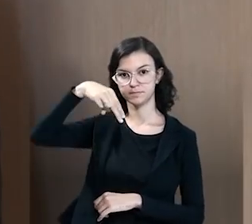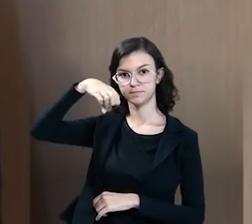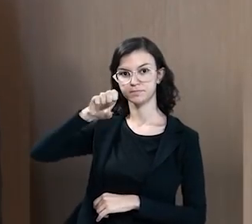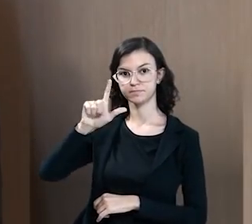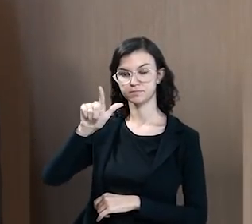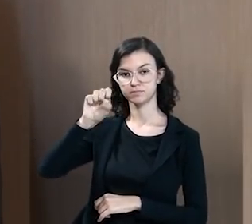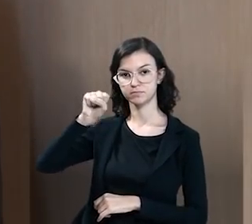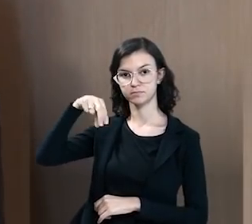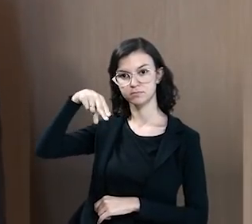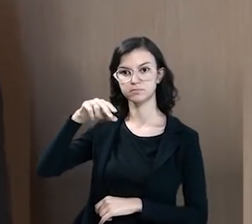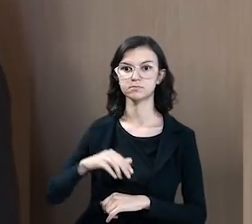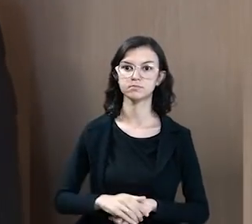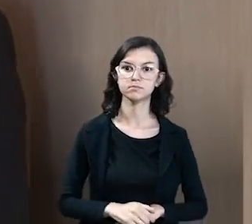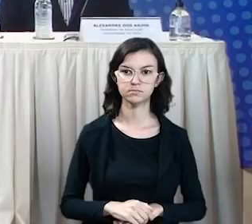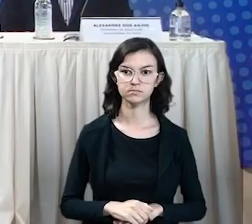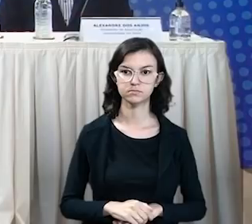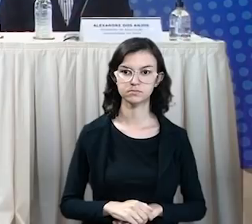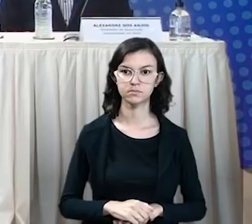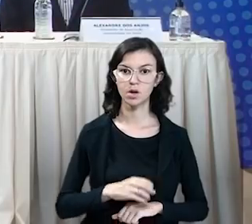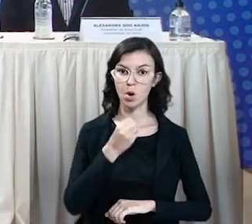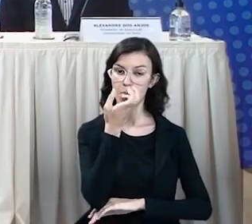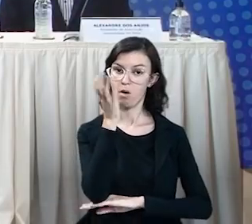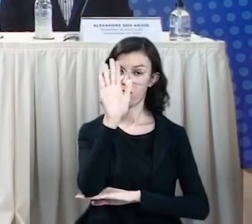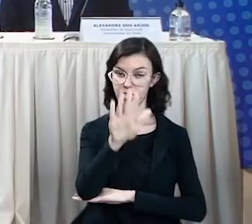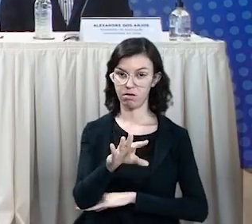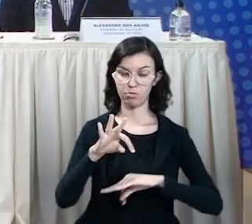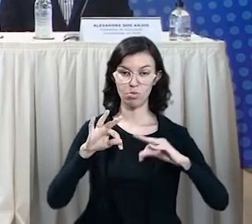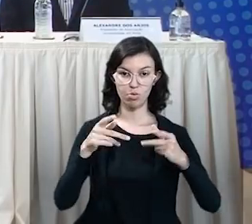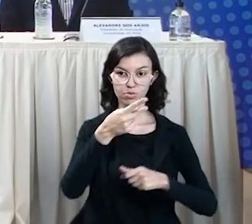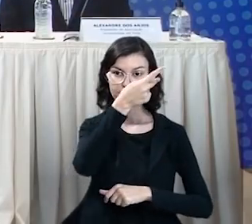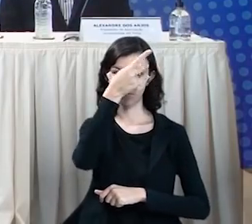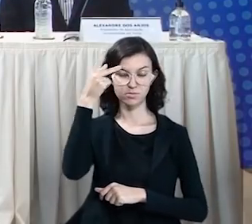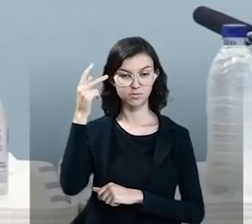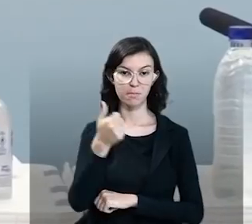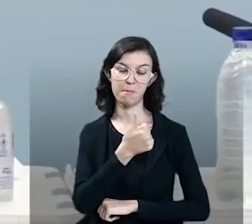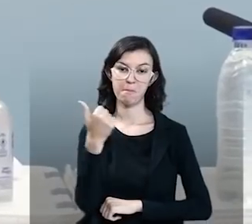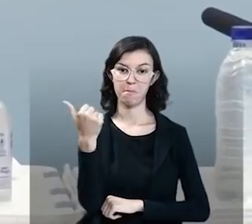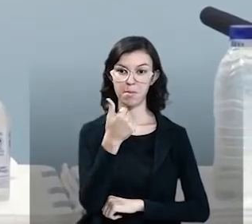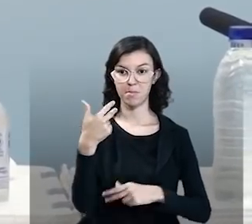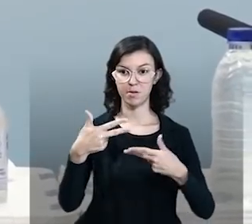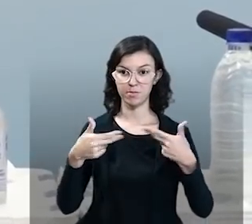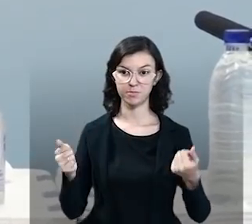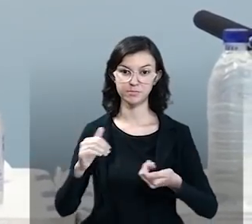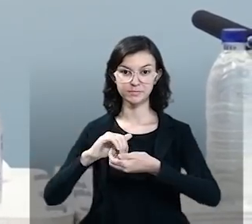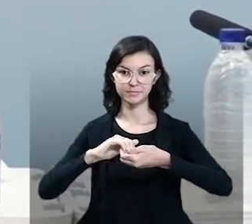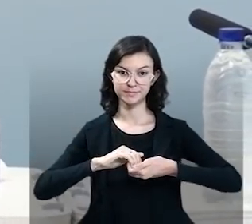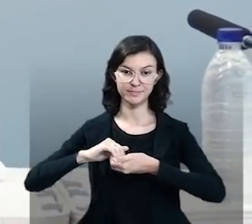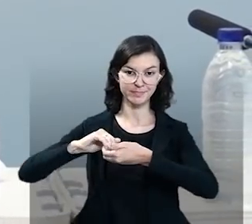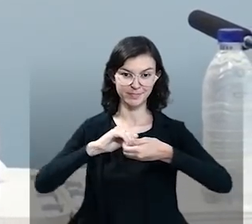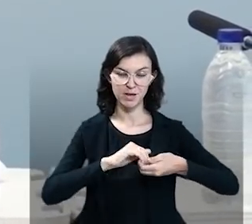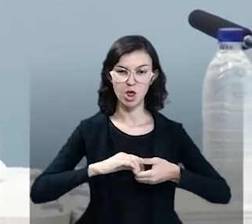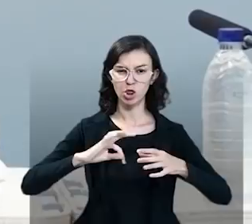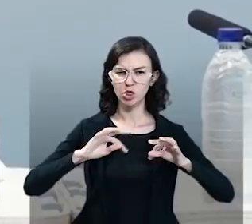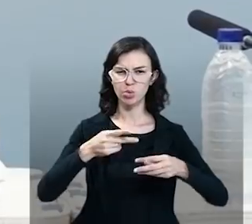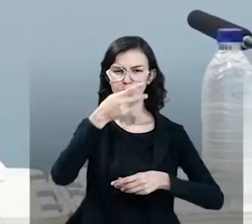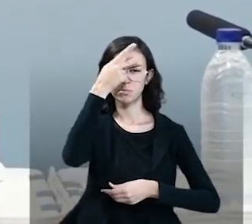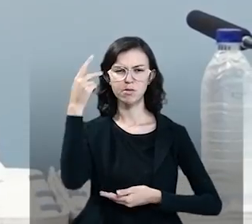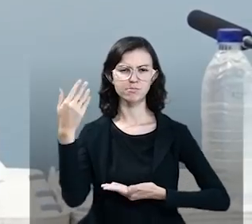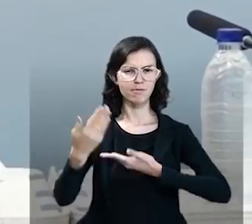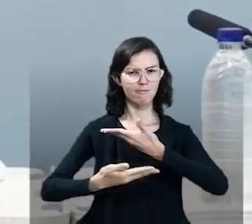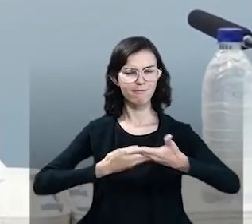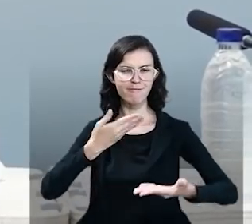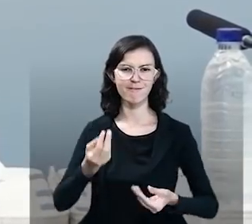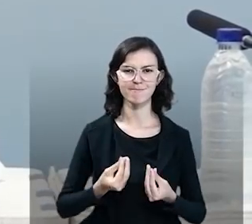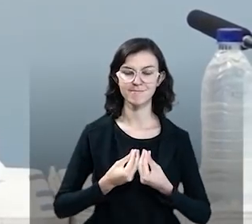Educação, Delson Pereira. Boa tarde a todos. Em primeiro lugar, cumprimentar todos os envolvidos nessa